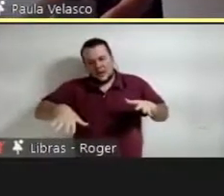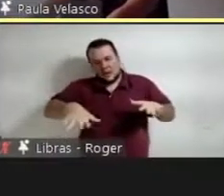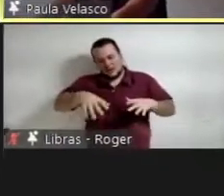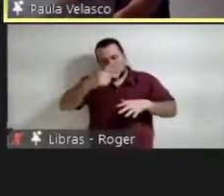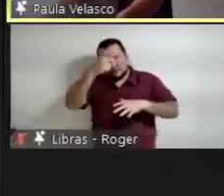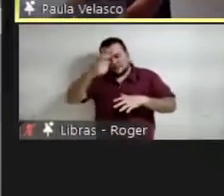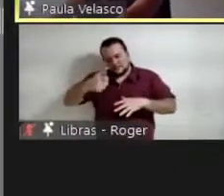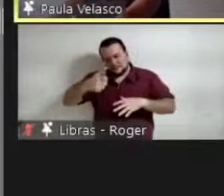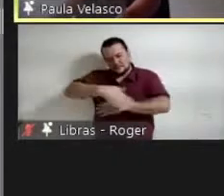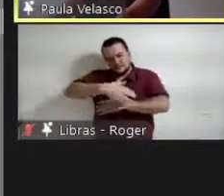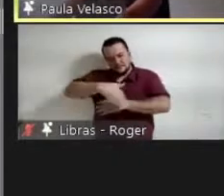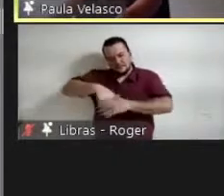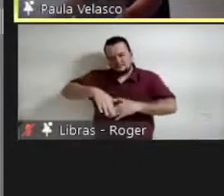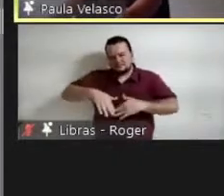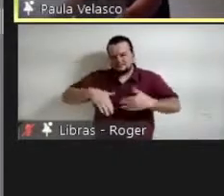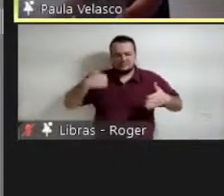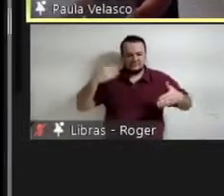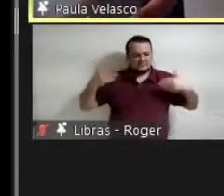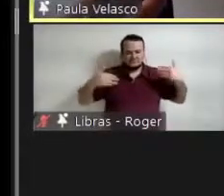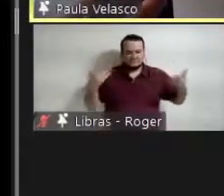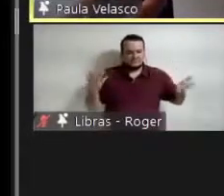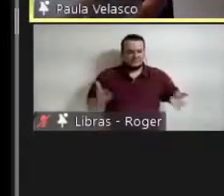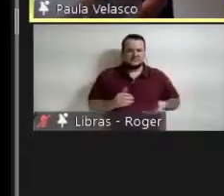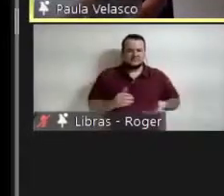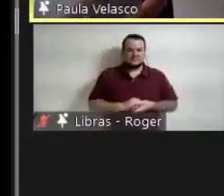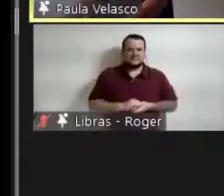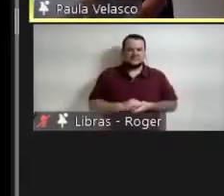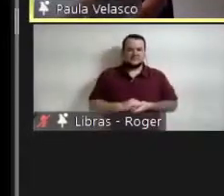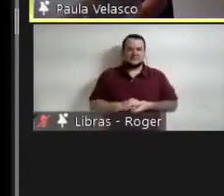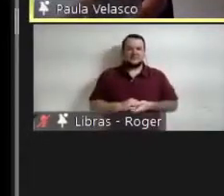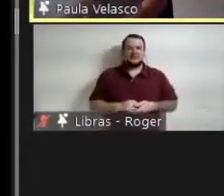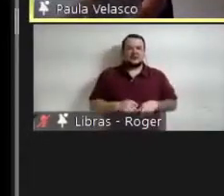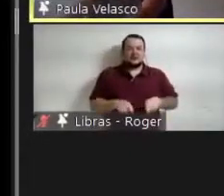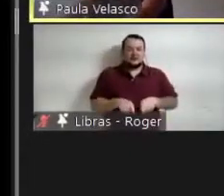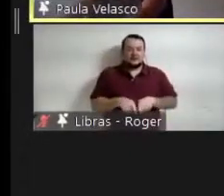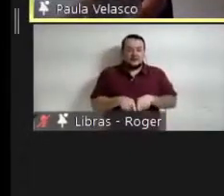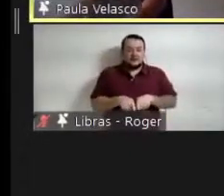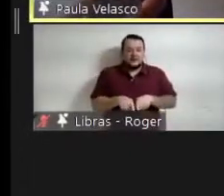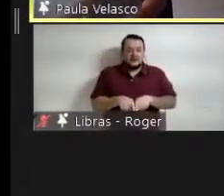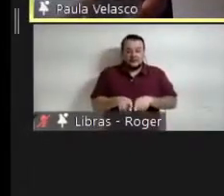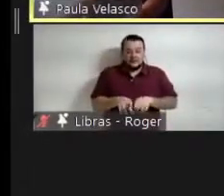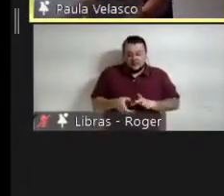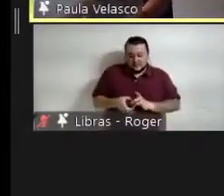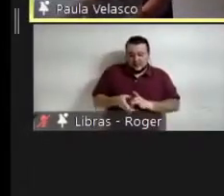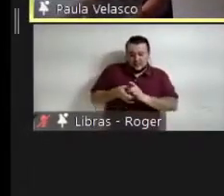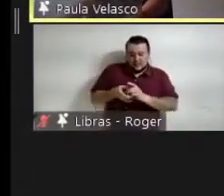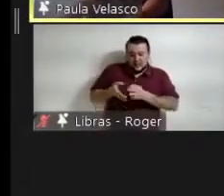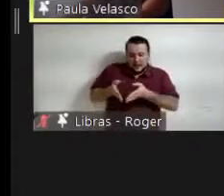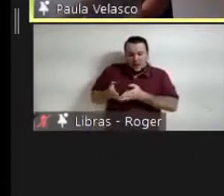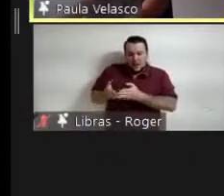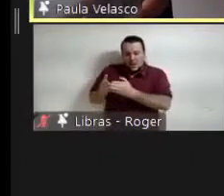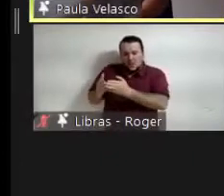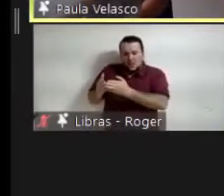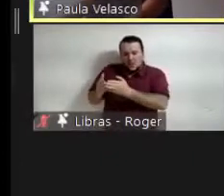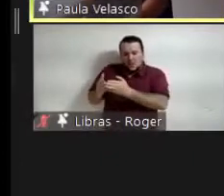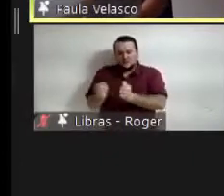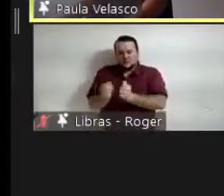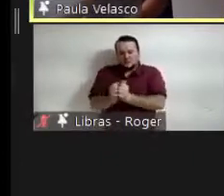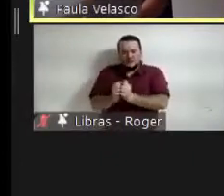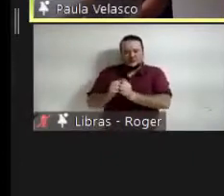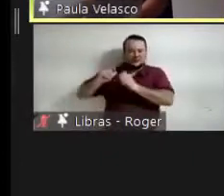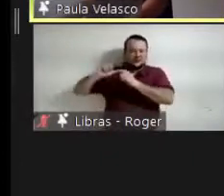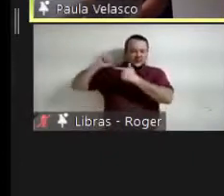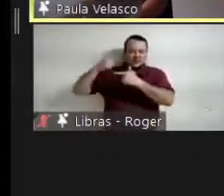vinculando a memória produtiva de Punta Arena e a sua tradição ovejera. O manto de fieltro prensado, amável e